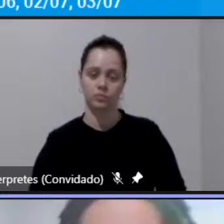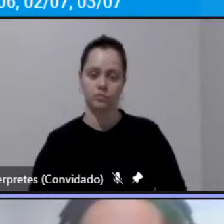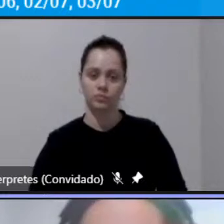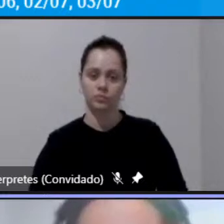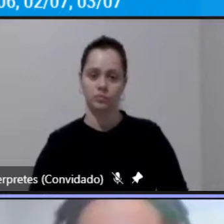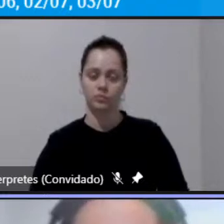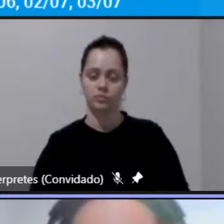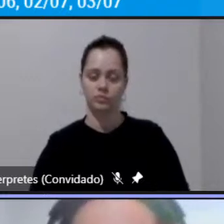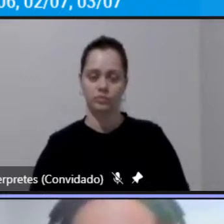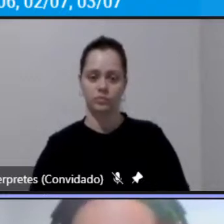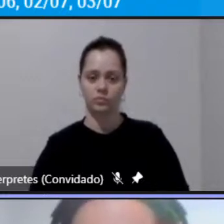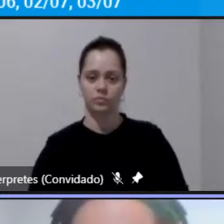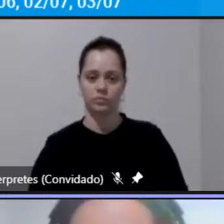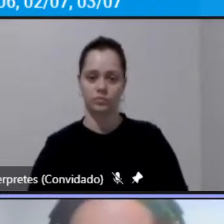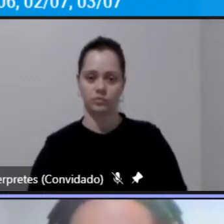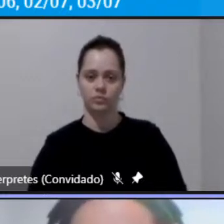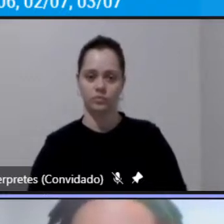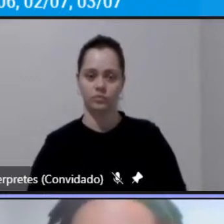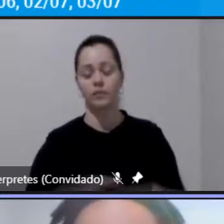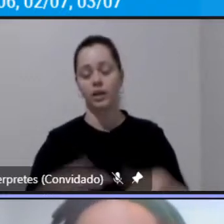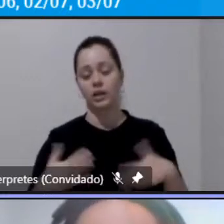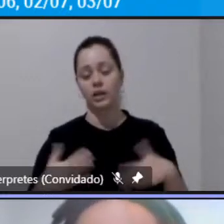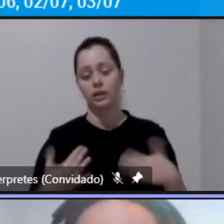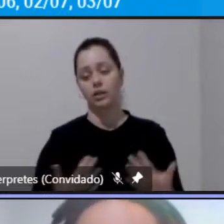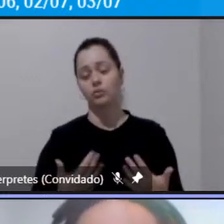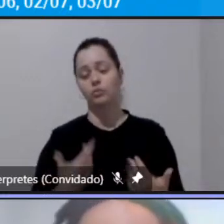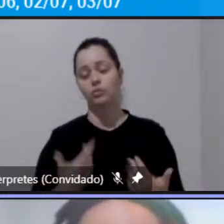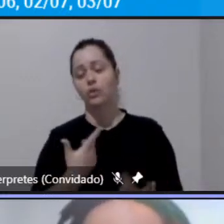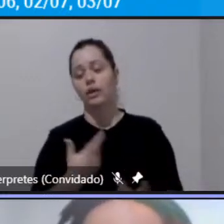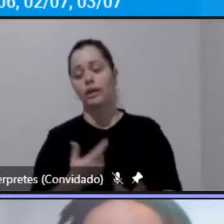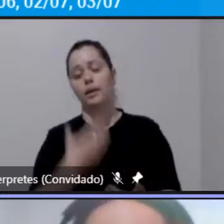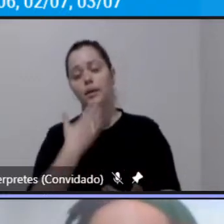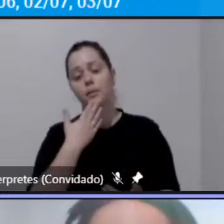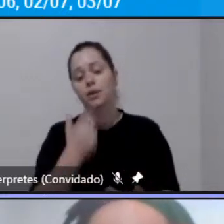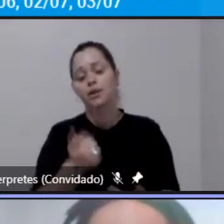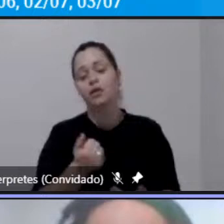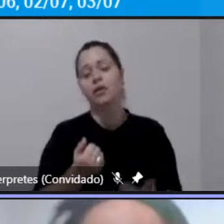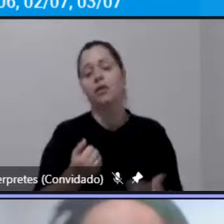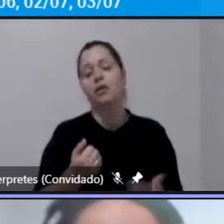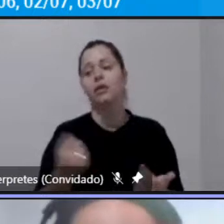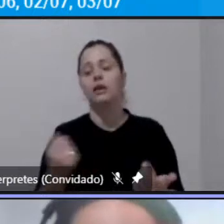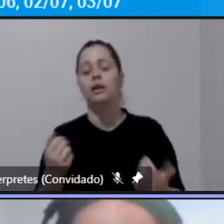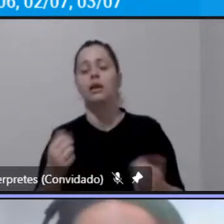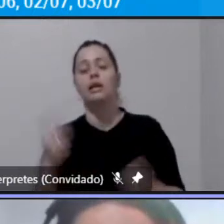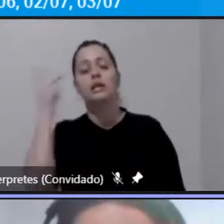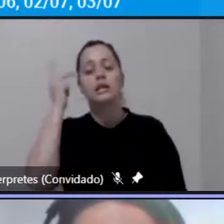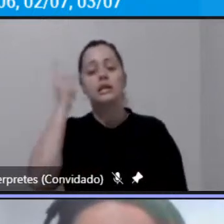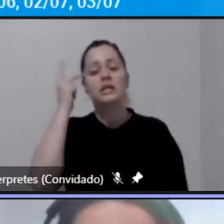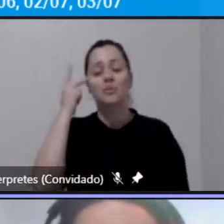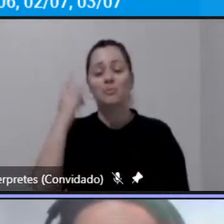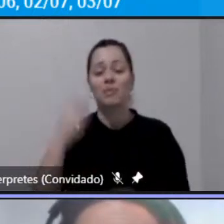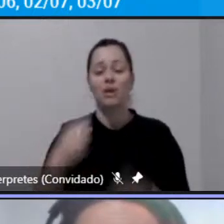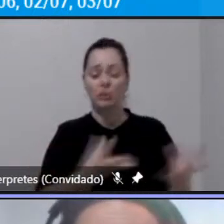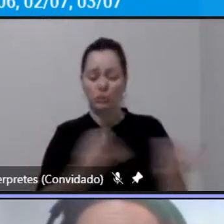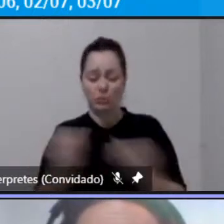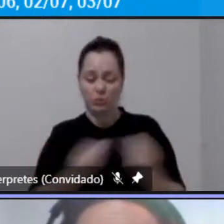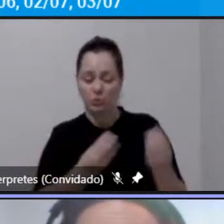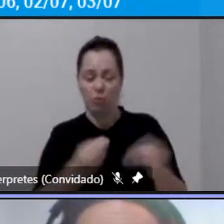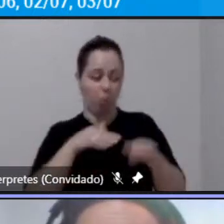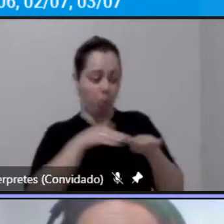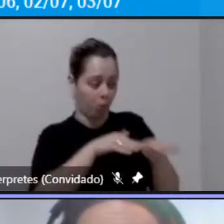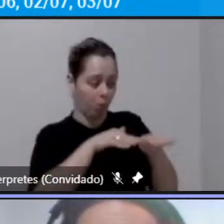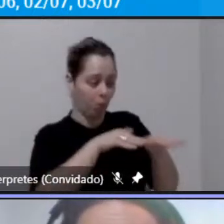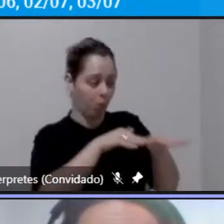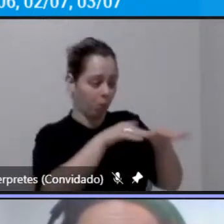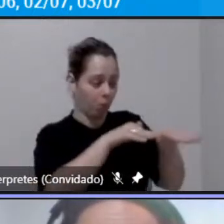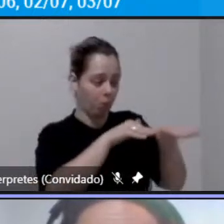no no eixo dutra né nas margens da rodovia então isso não é